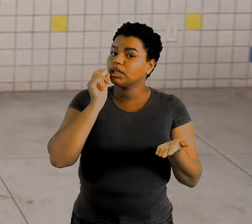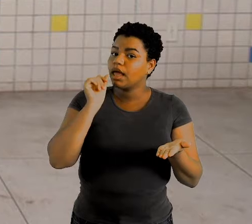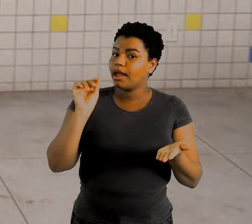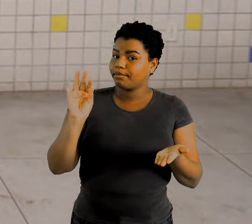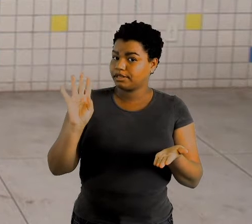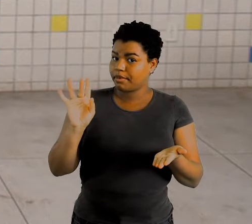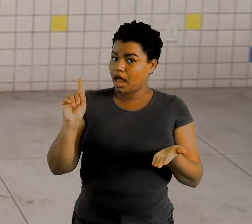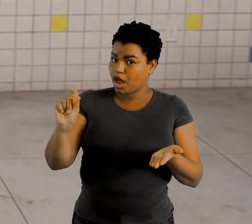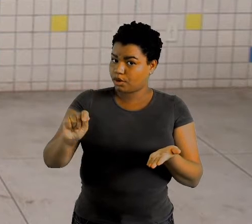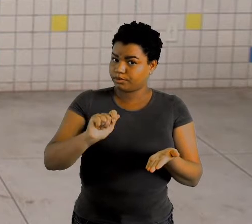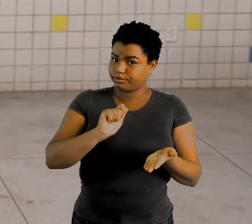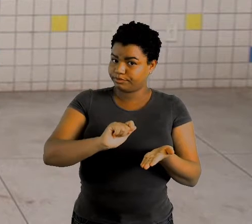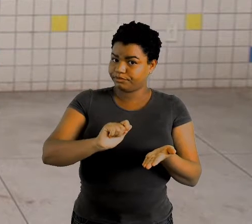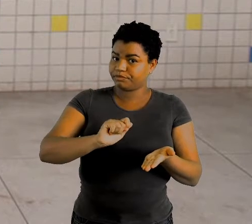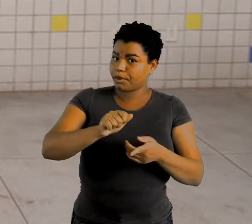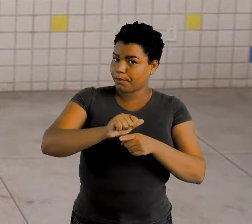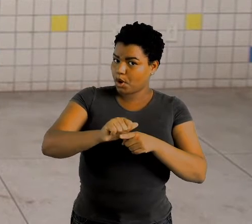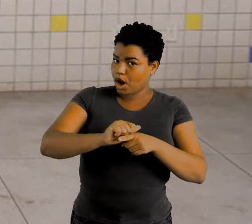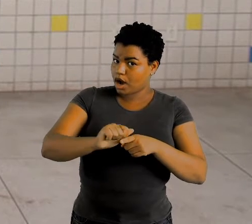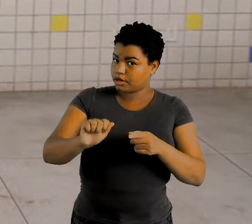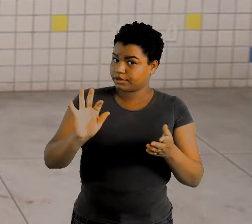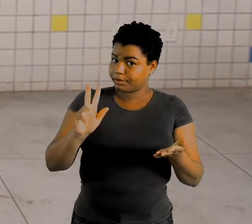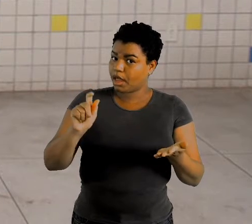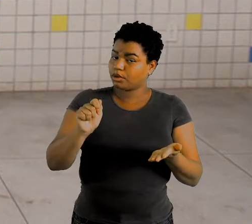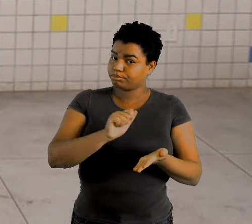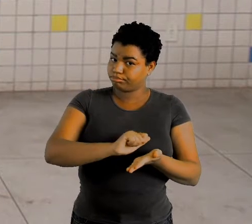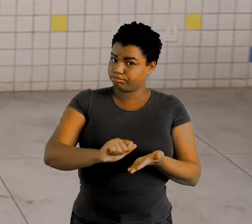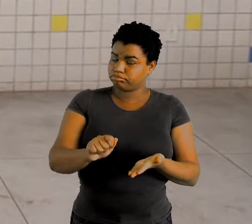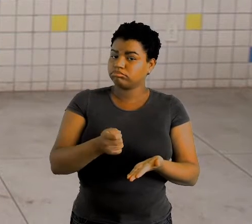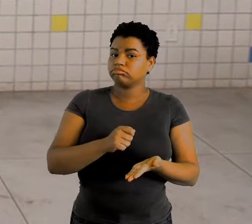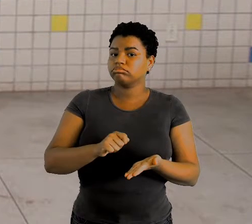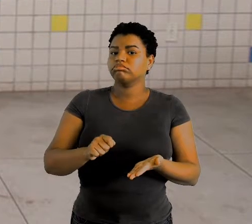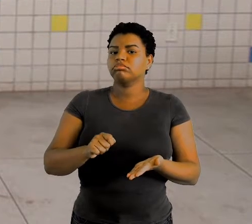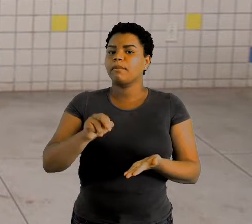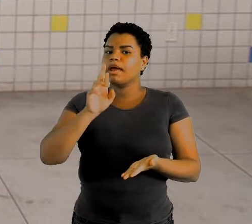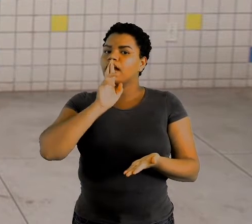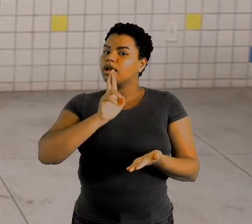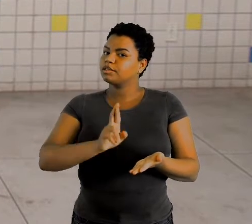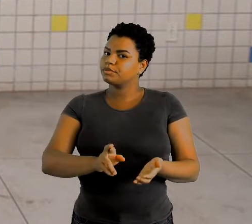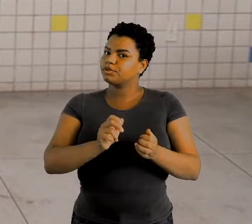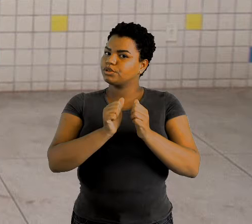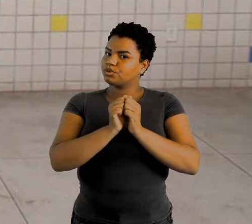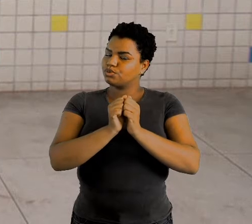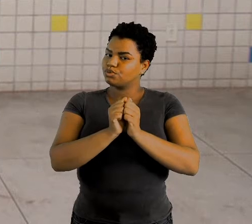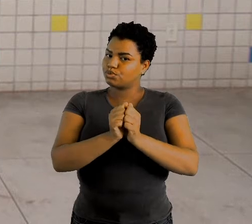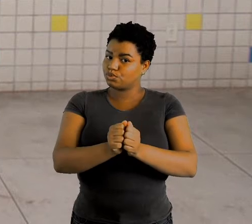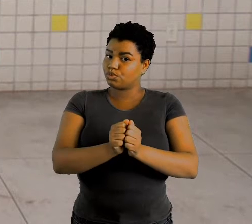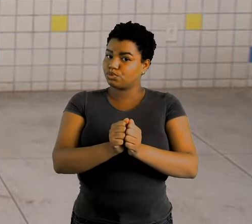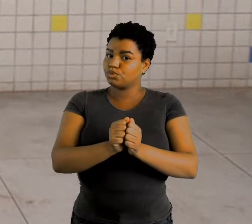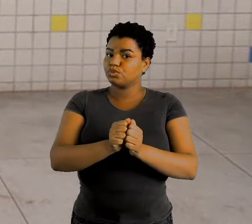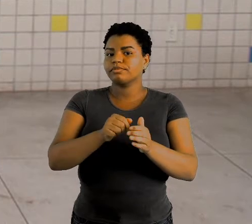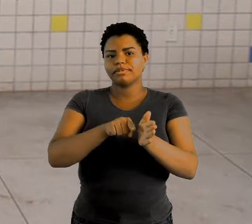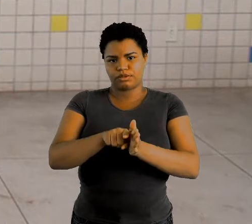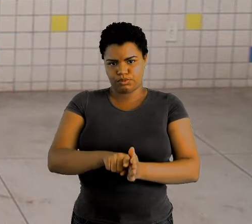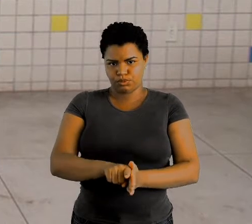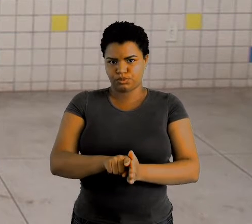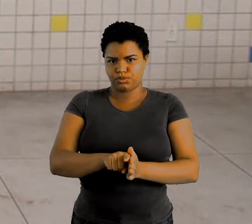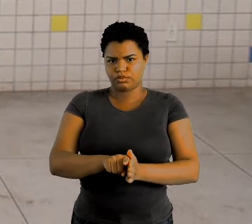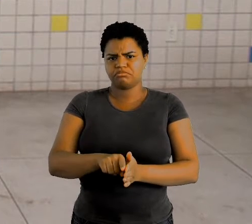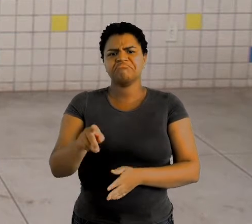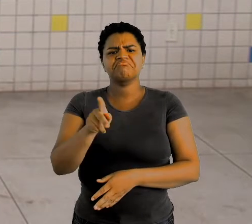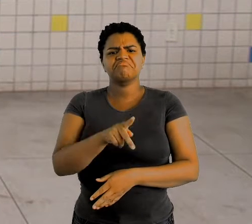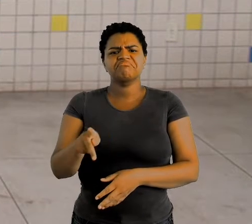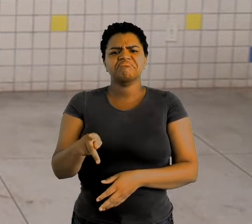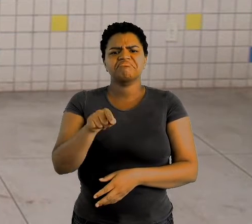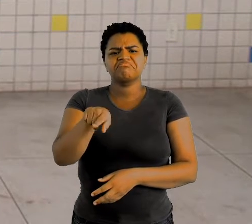mão, borracha na mão, para a gente tentar responder junto aqui essas questões. Professor, isso que